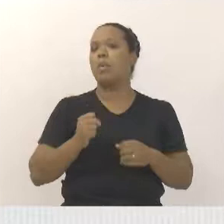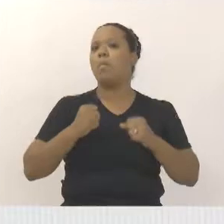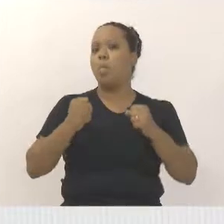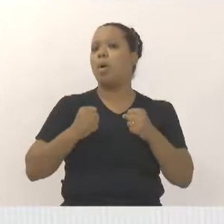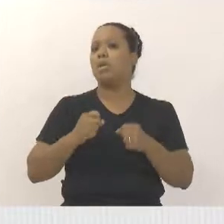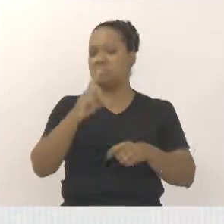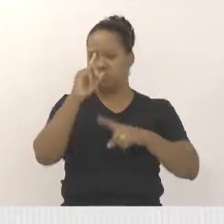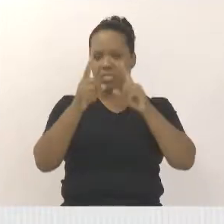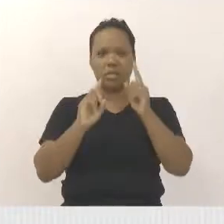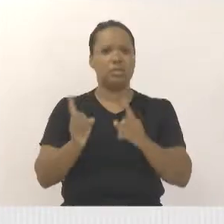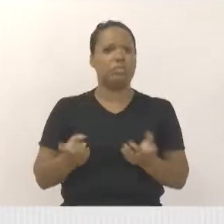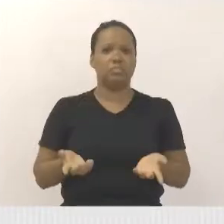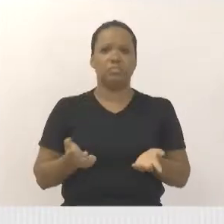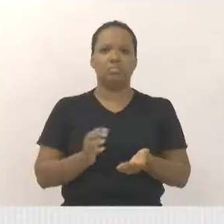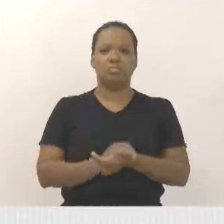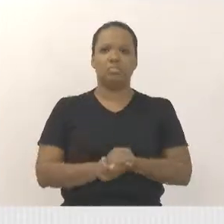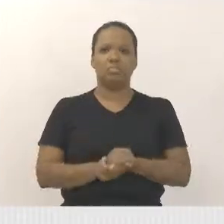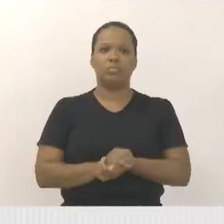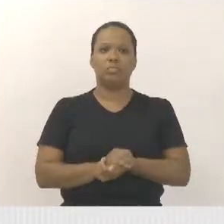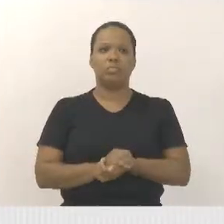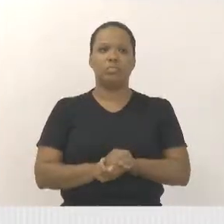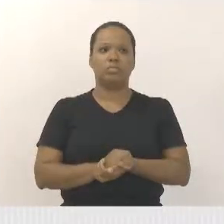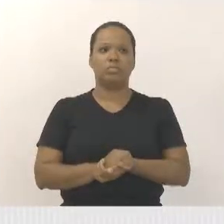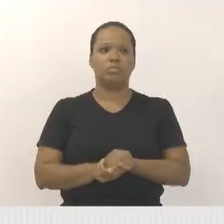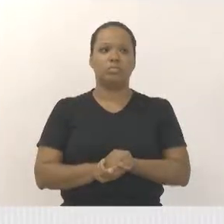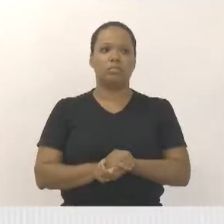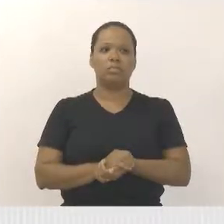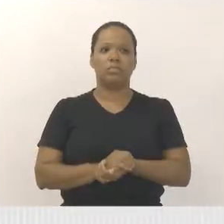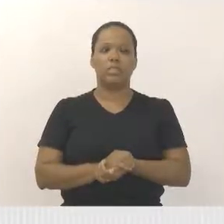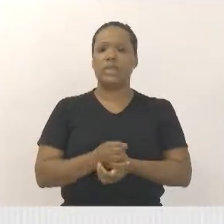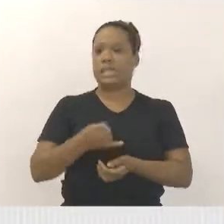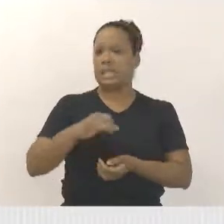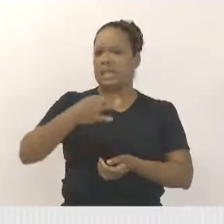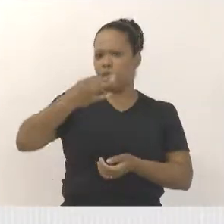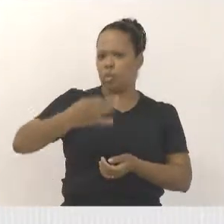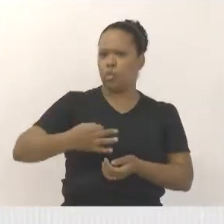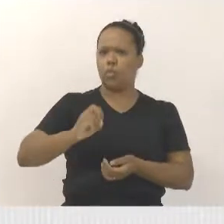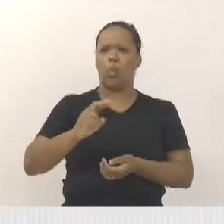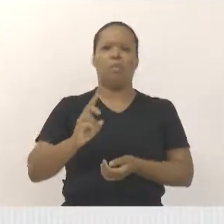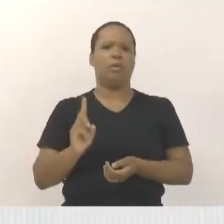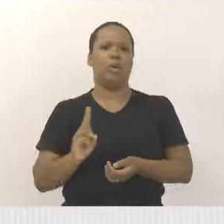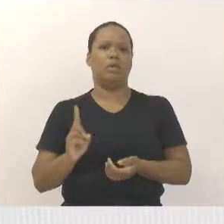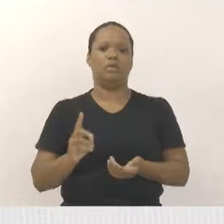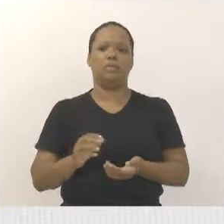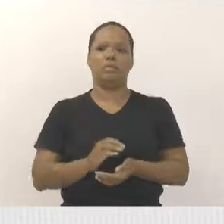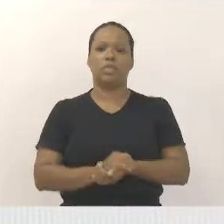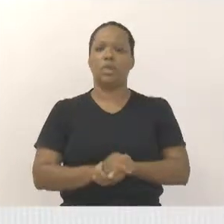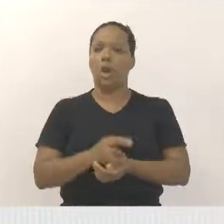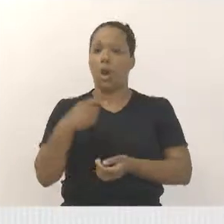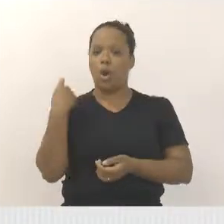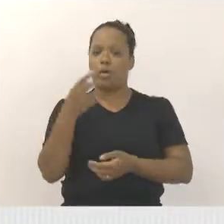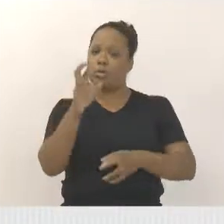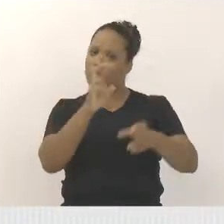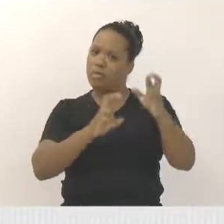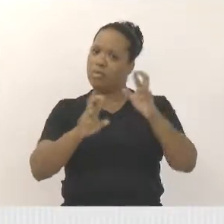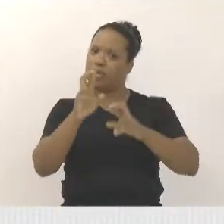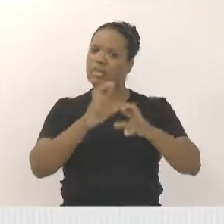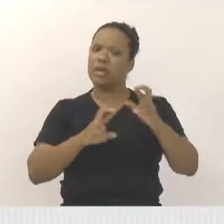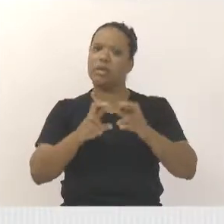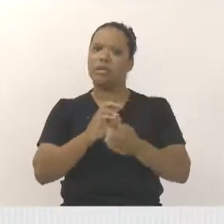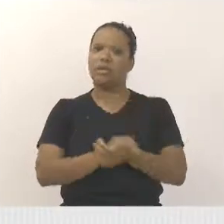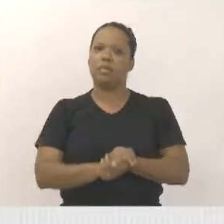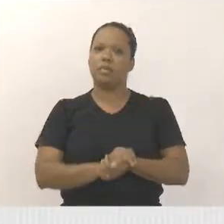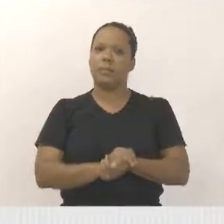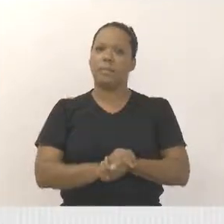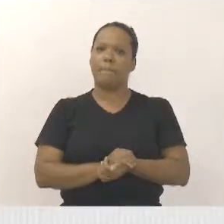sim, de avaliar o quanto é de aumento, se é justo ou não, fazer o nosso papel de fiscalizador. Agora, dizer que